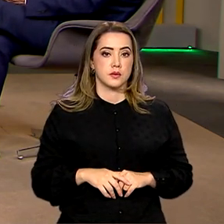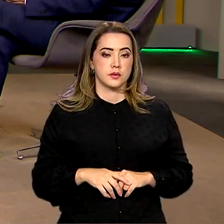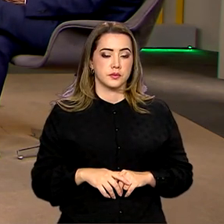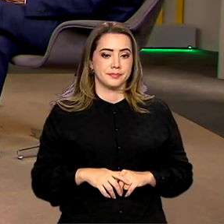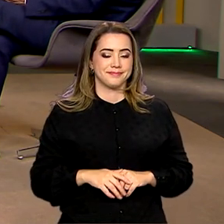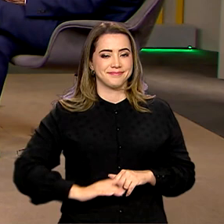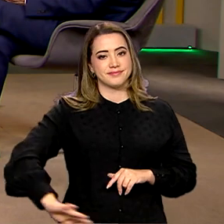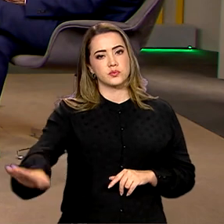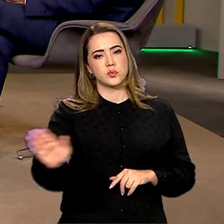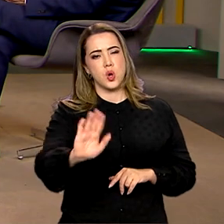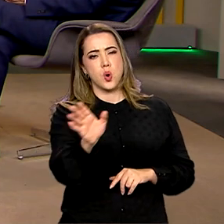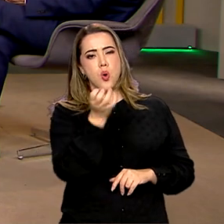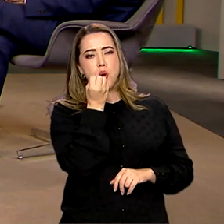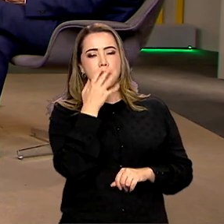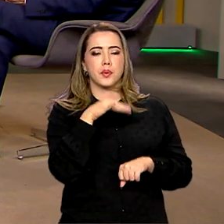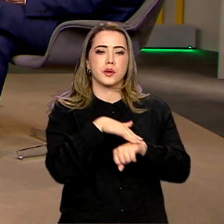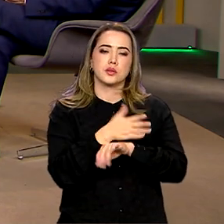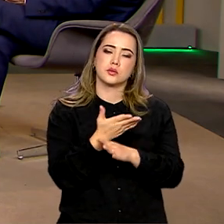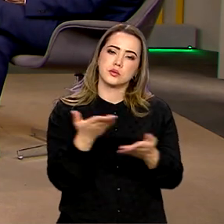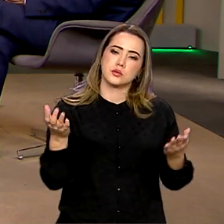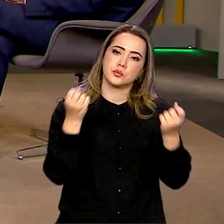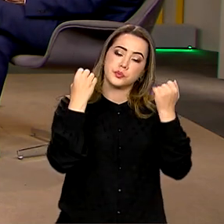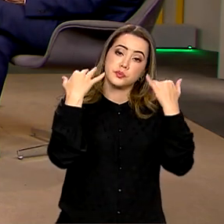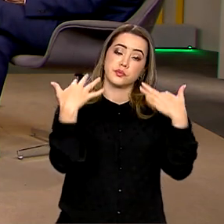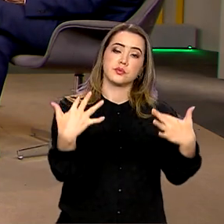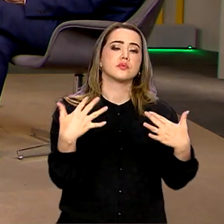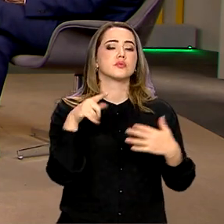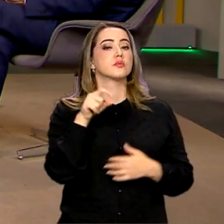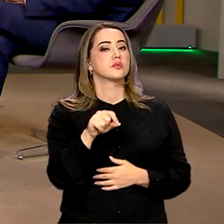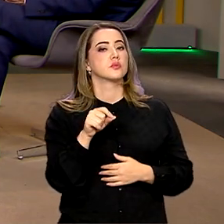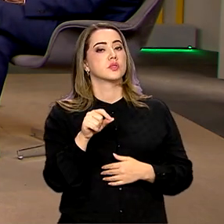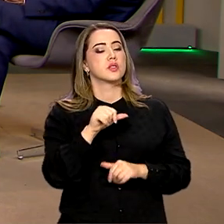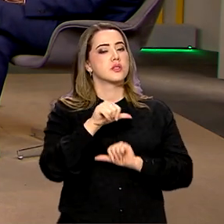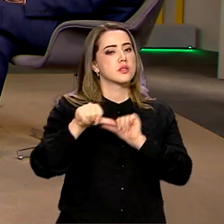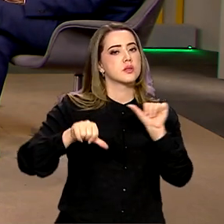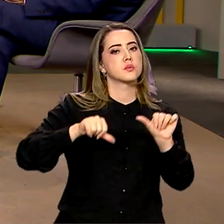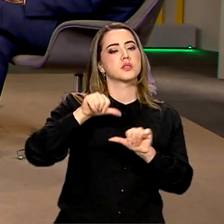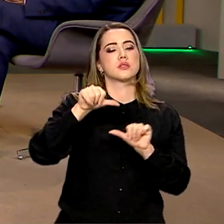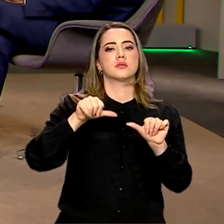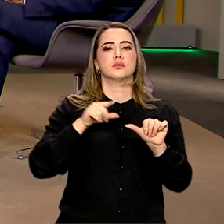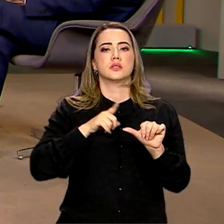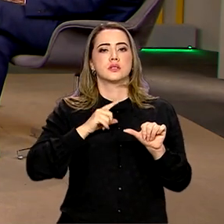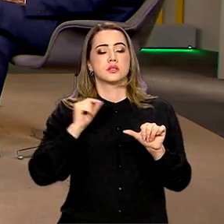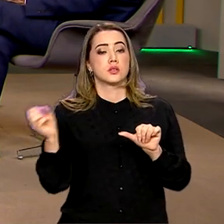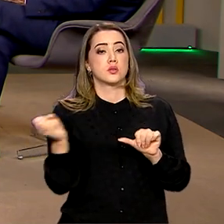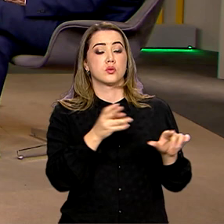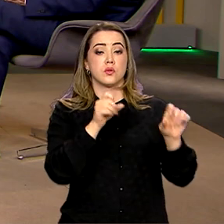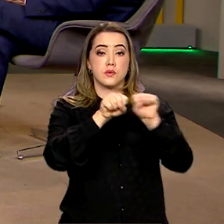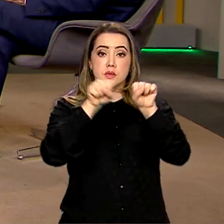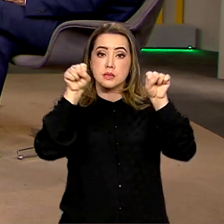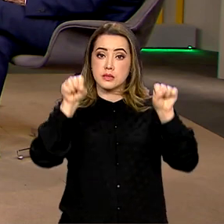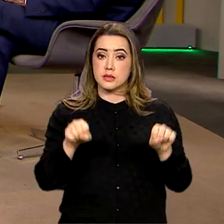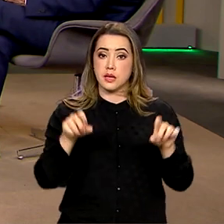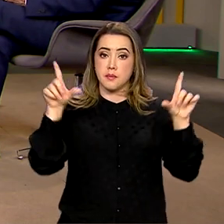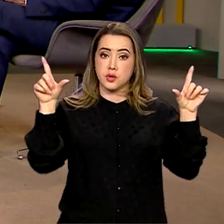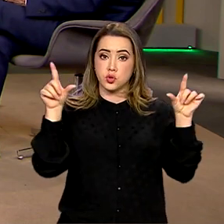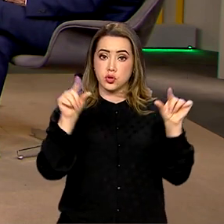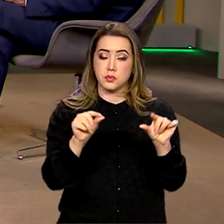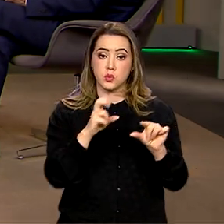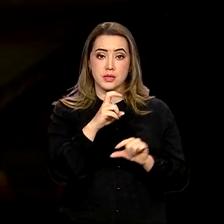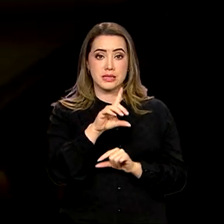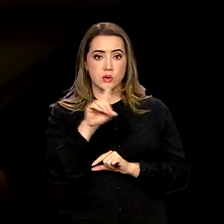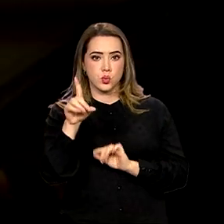Oi, boa noite, Roberto, Ana e a todos que nos assistem. Entre as mudanças, esse novo sistema promete diminuir de cinco